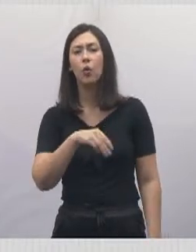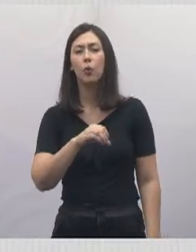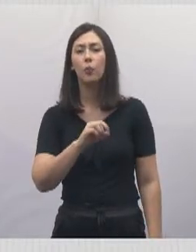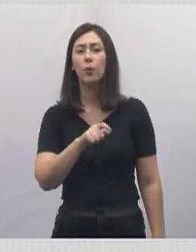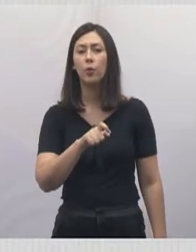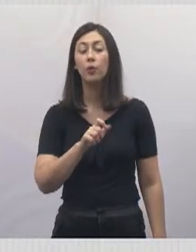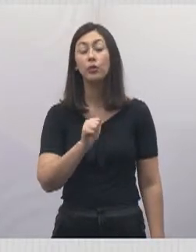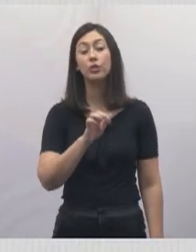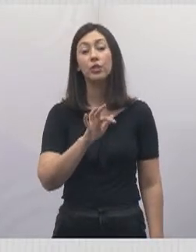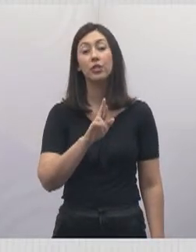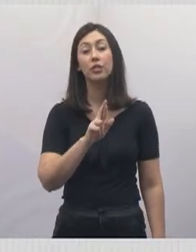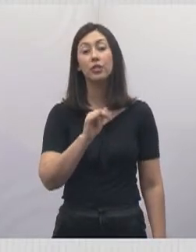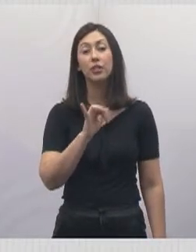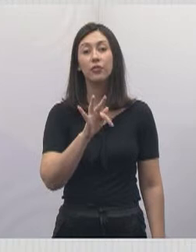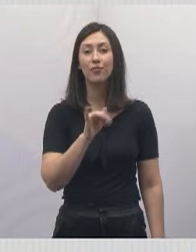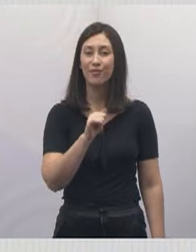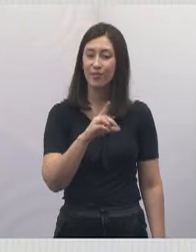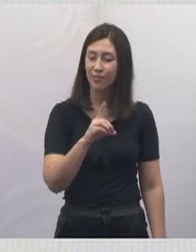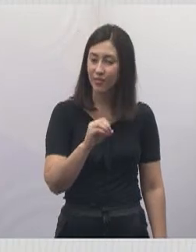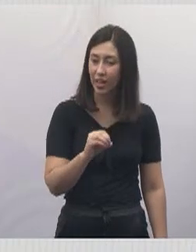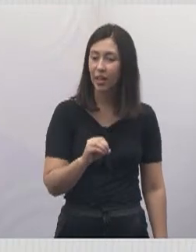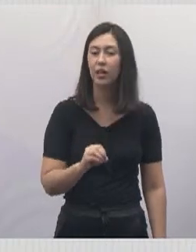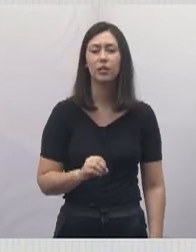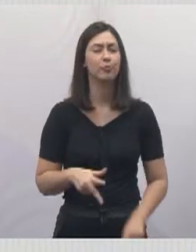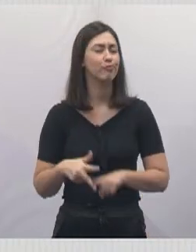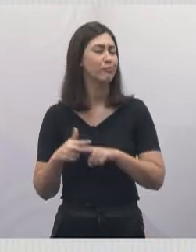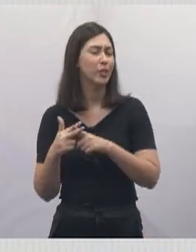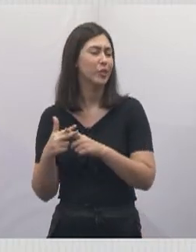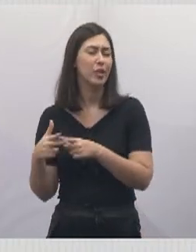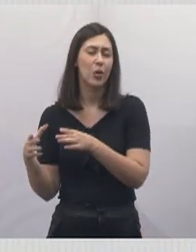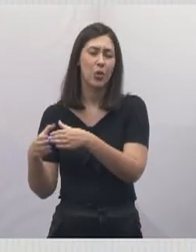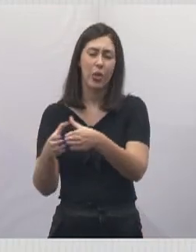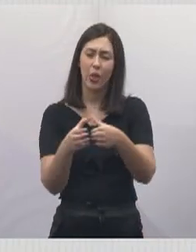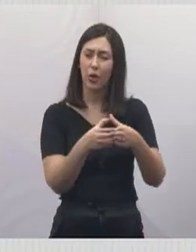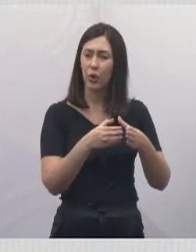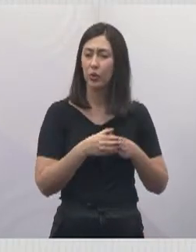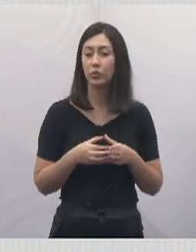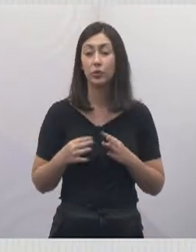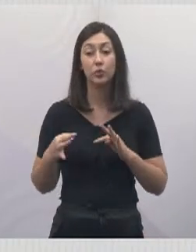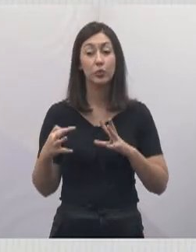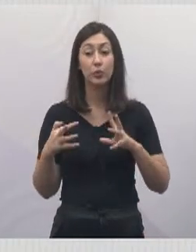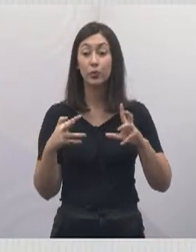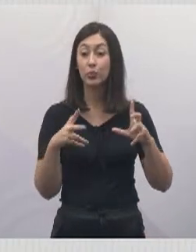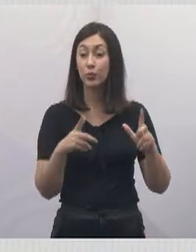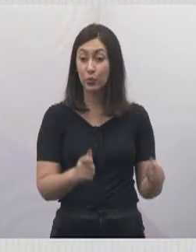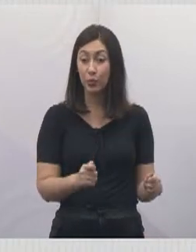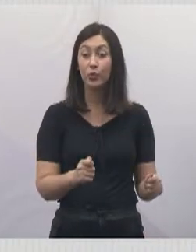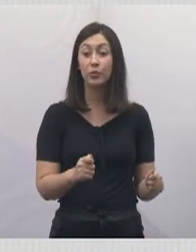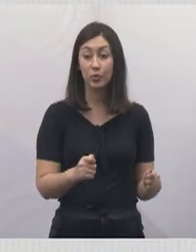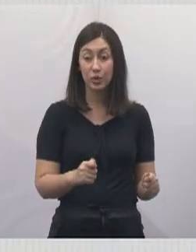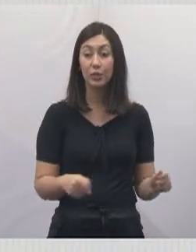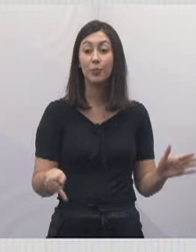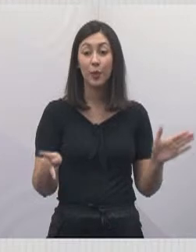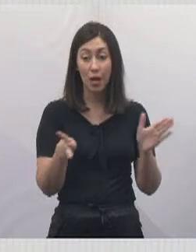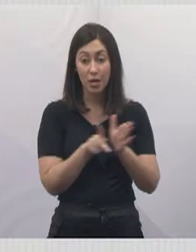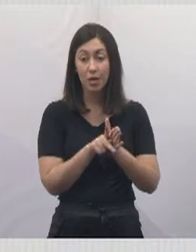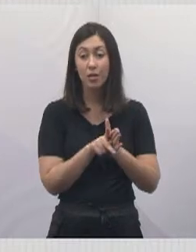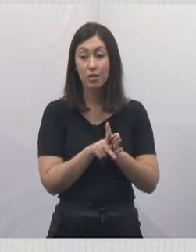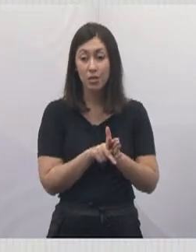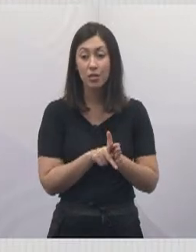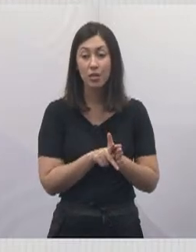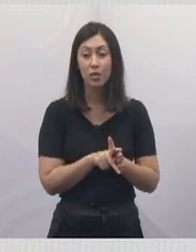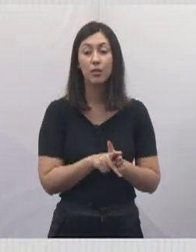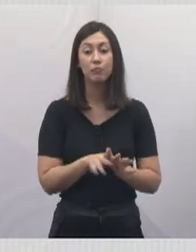Limpeza, todos vocês estão de parabéns, da Manutenção, enfim, toda a diretoria, que faz parte desse